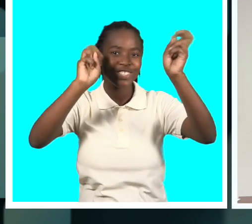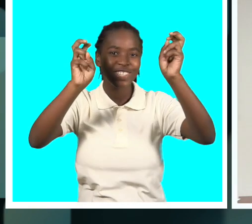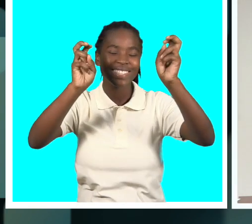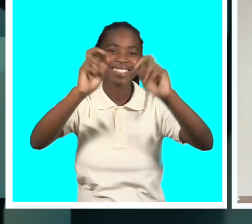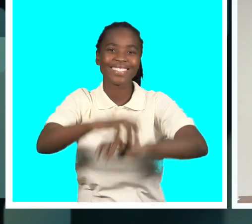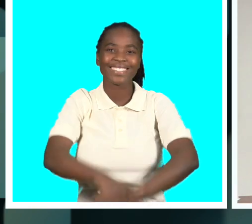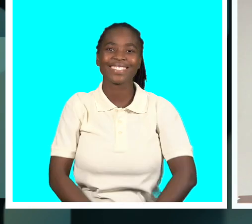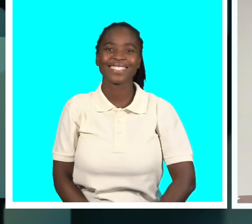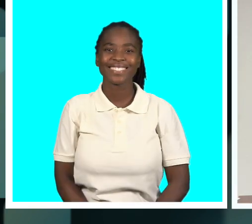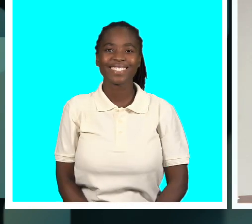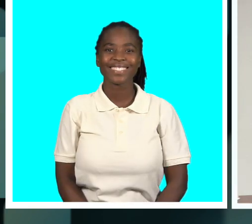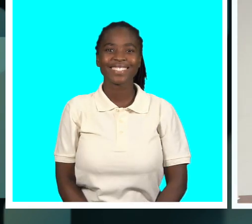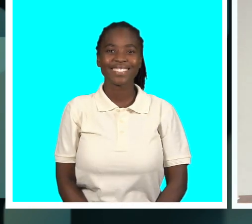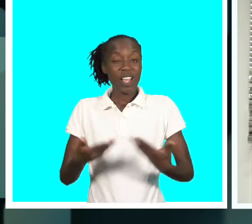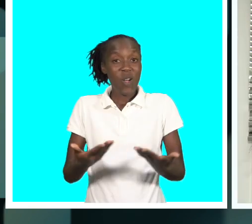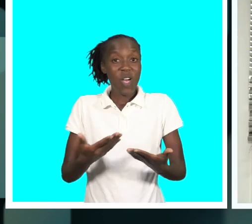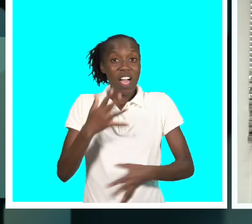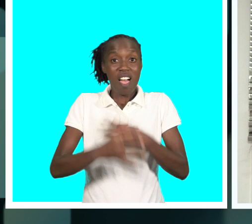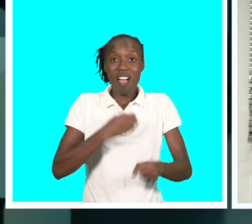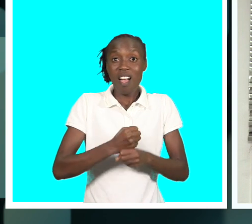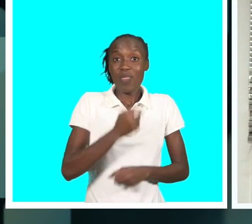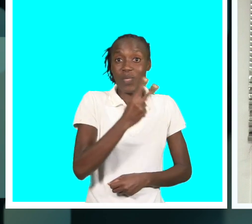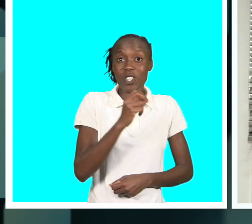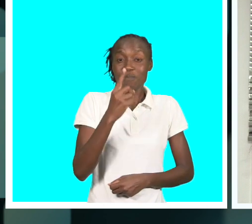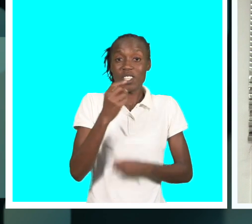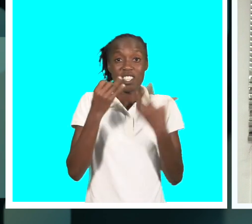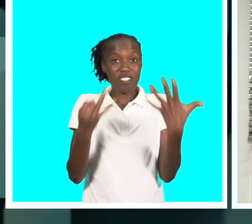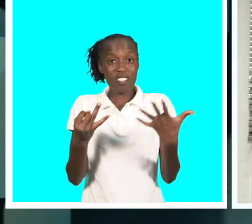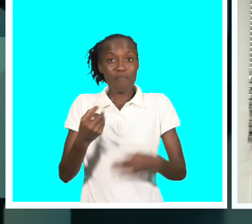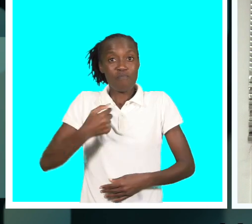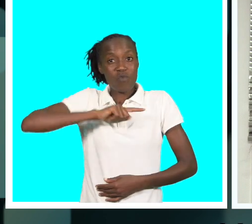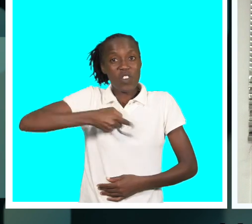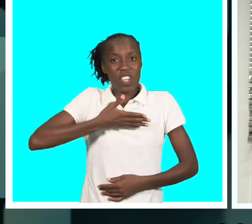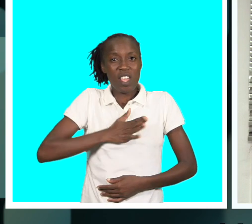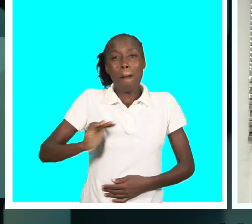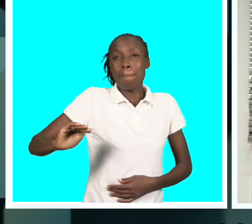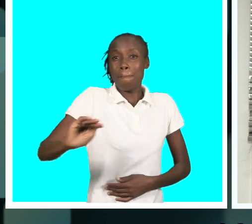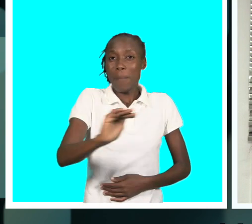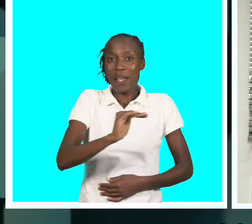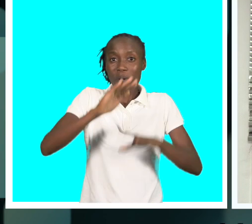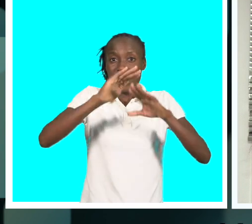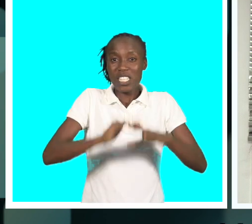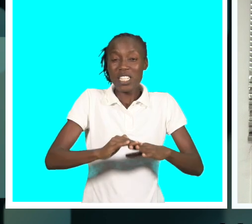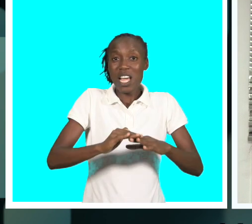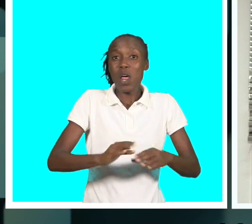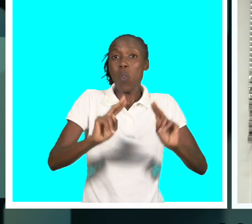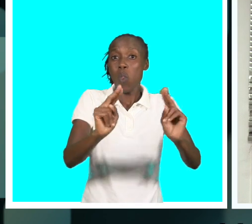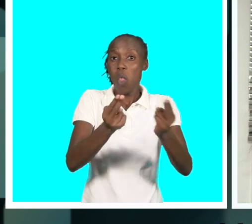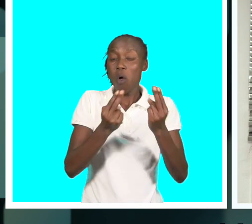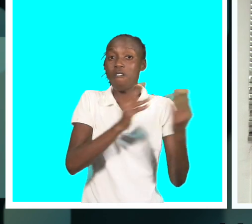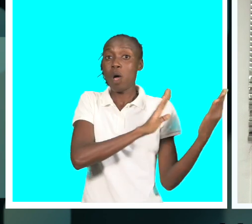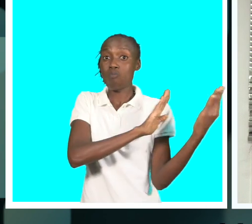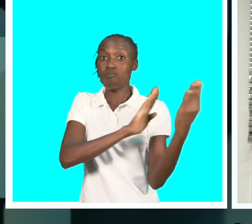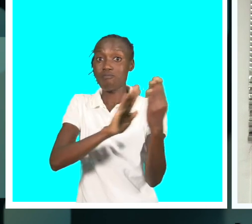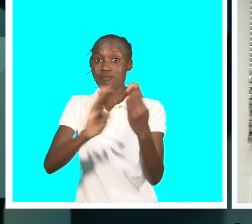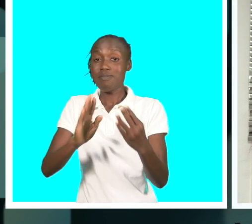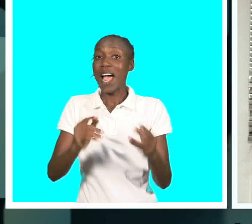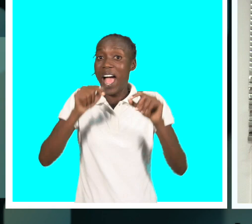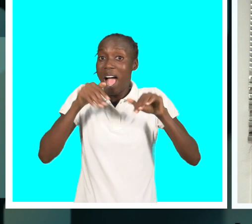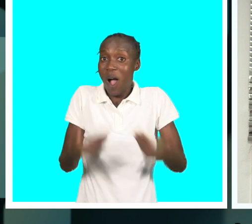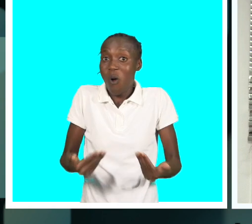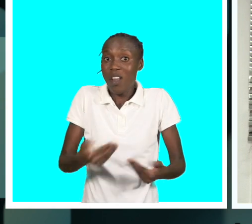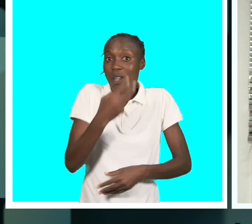diretor da Eletricidade de Moçambique. Ainda este ano, nós prevemos que os bairros estão em volta da circular de Maputo.